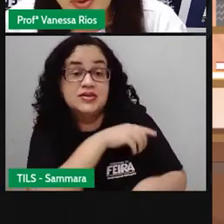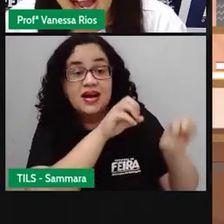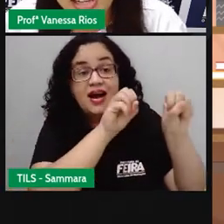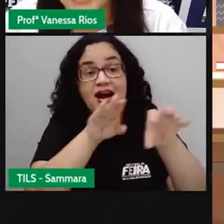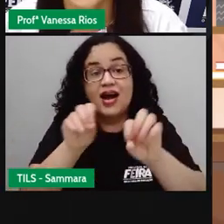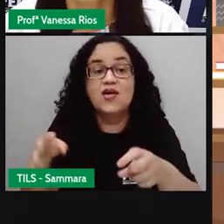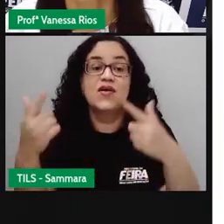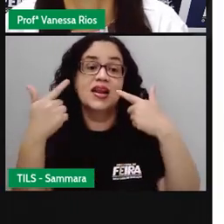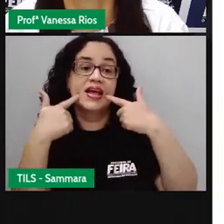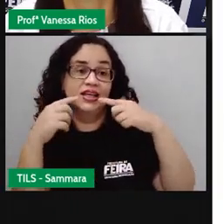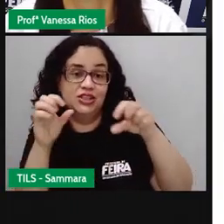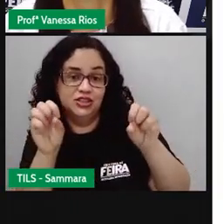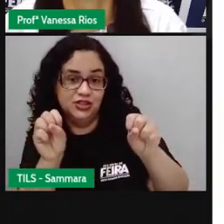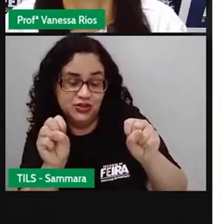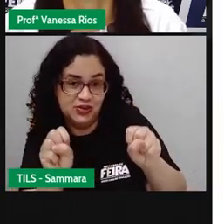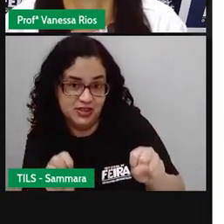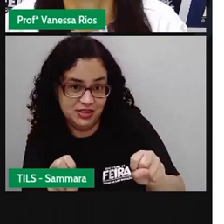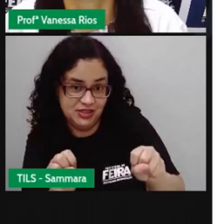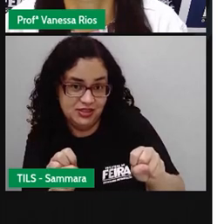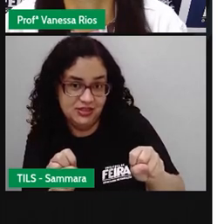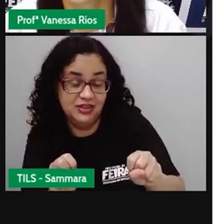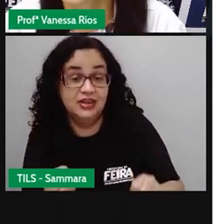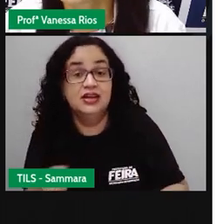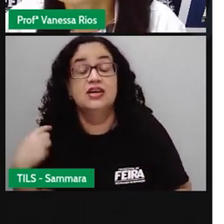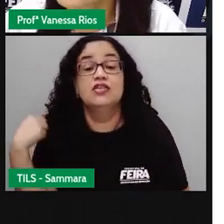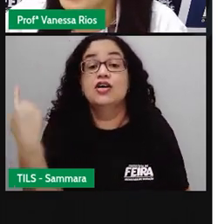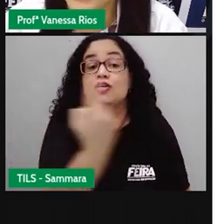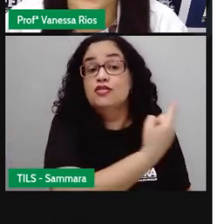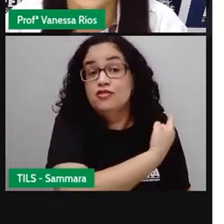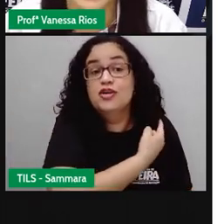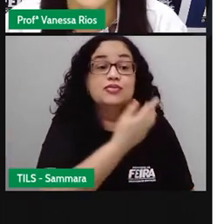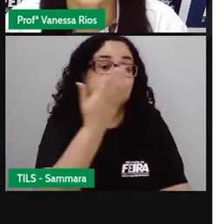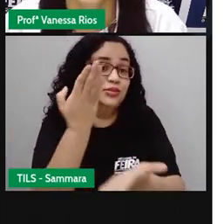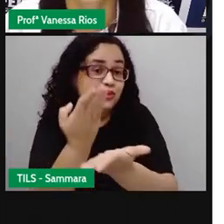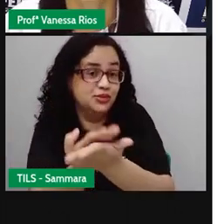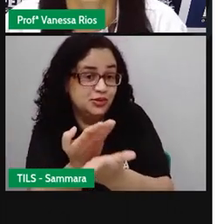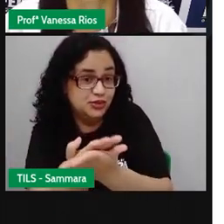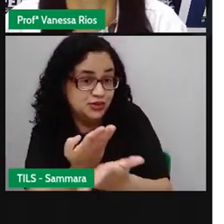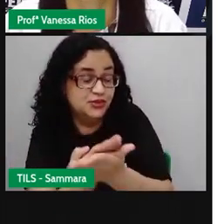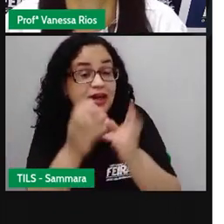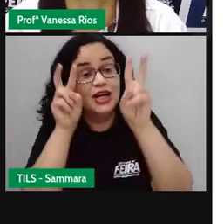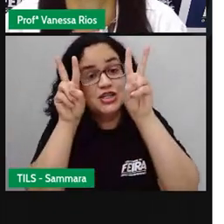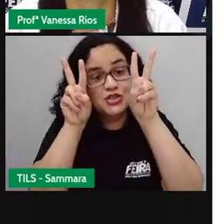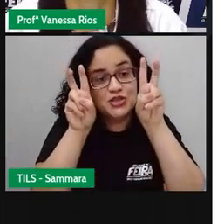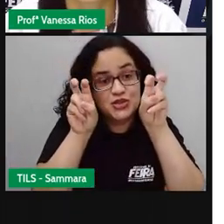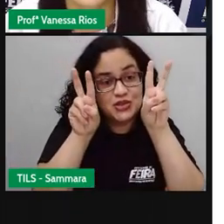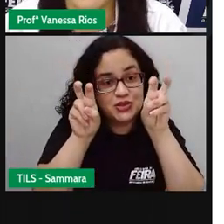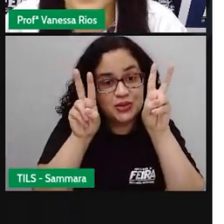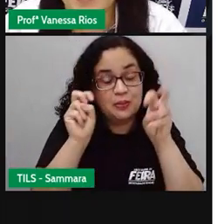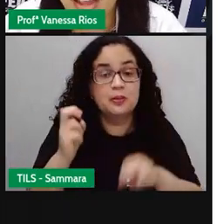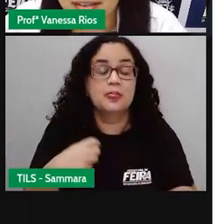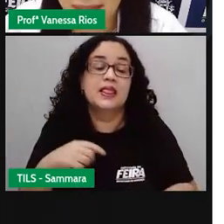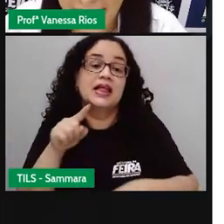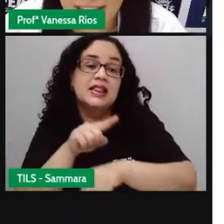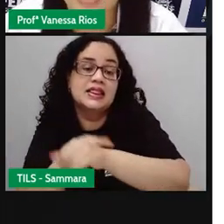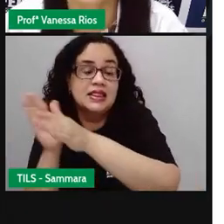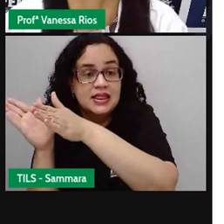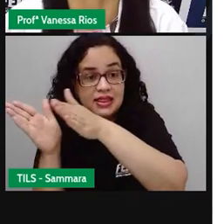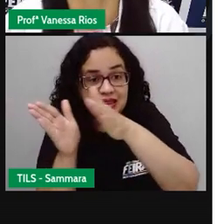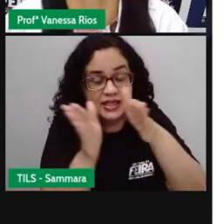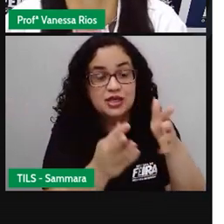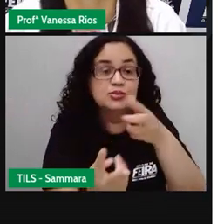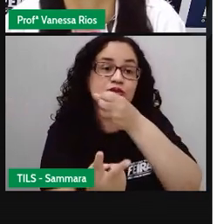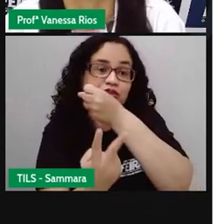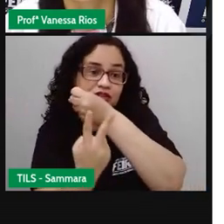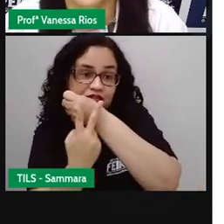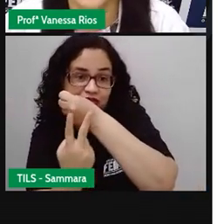de linguagens e nós vamos estudar sobre tempos verbais.